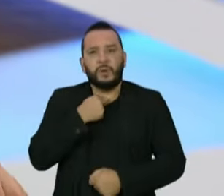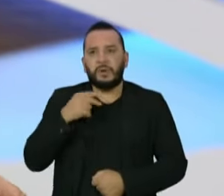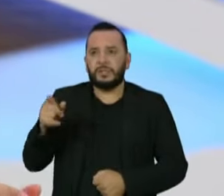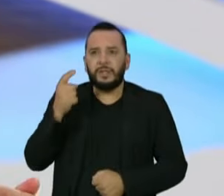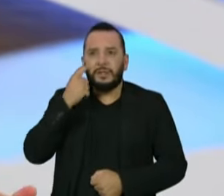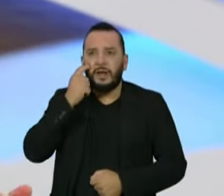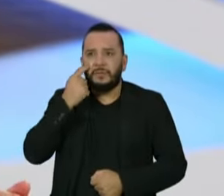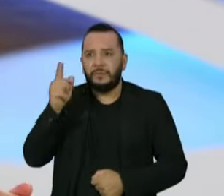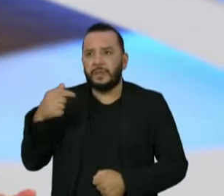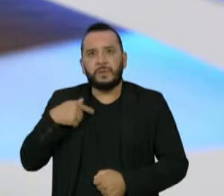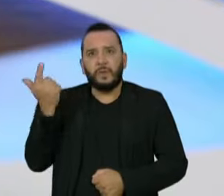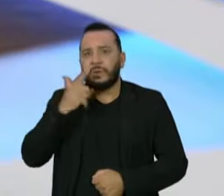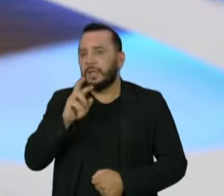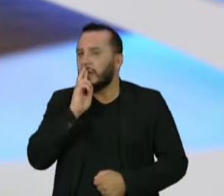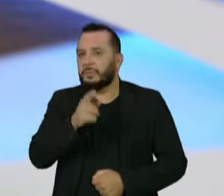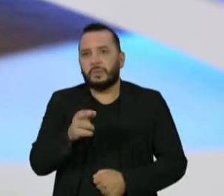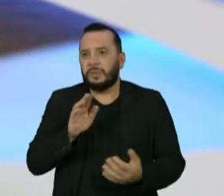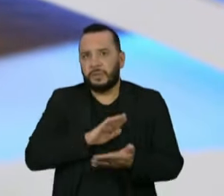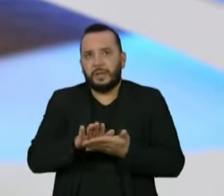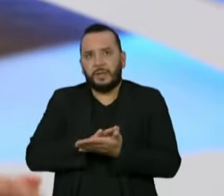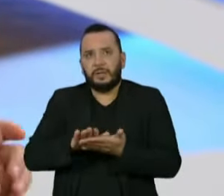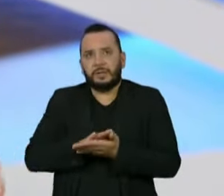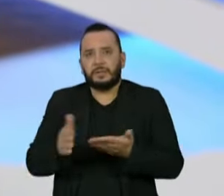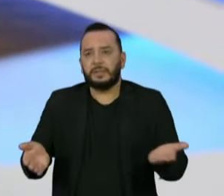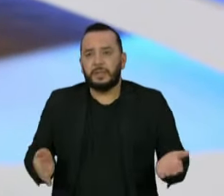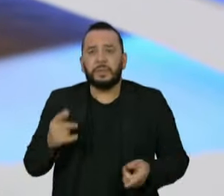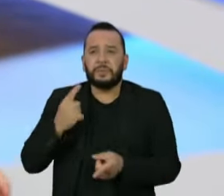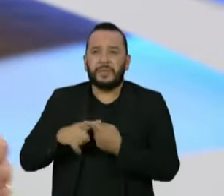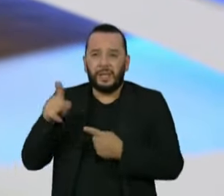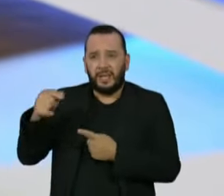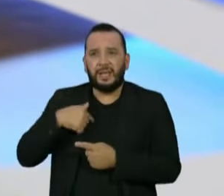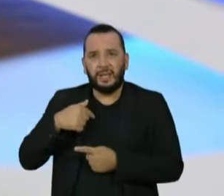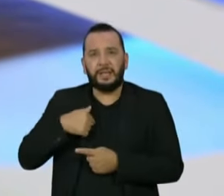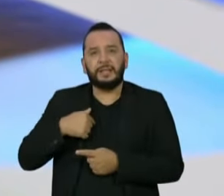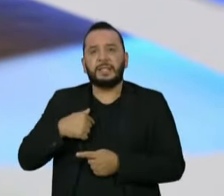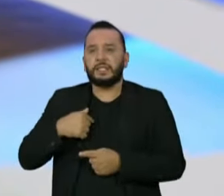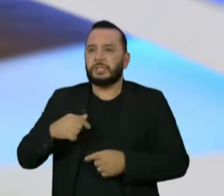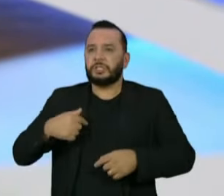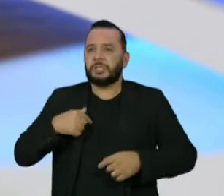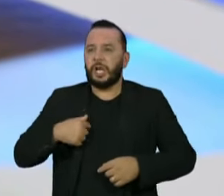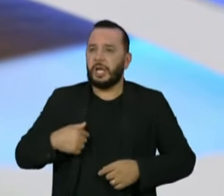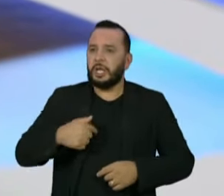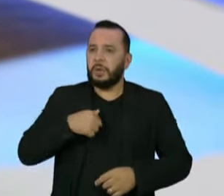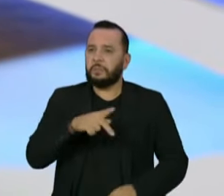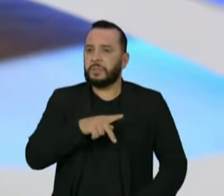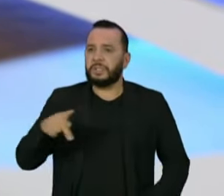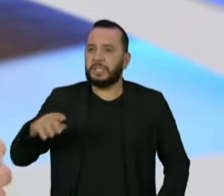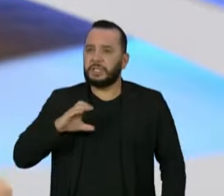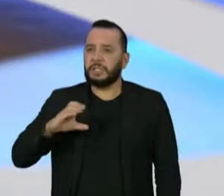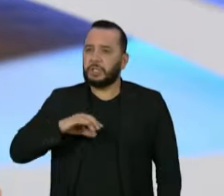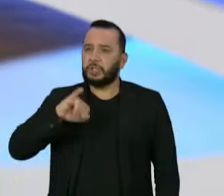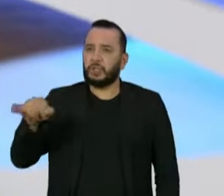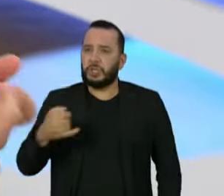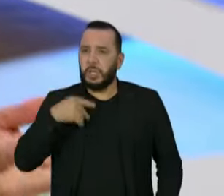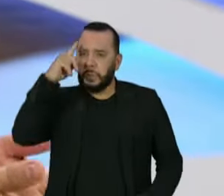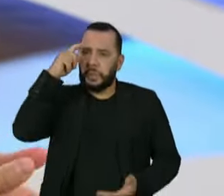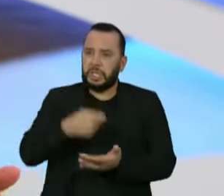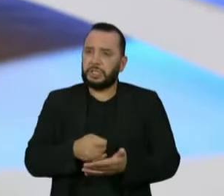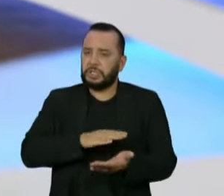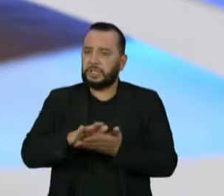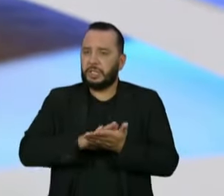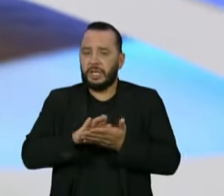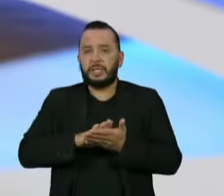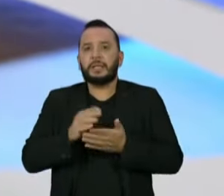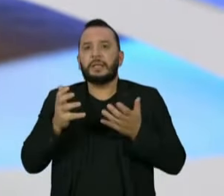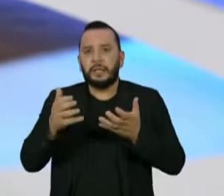capaz e não é capaz de apontar nenhum motivo republicano. O que ele está fazendo é usar uma posição, uma cadeira de presidente da CCJ para tentar obter algum